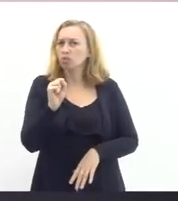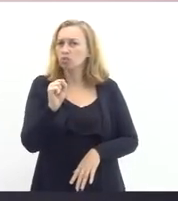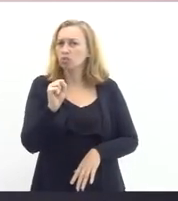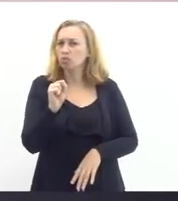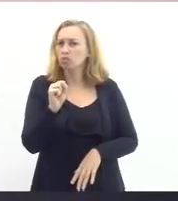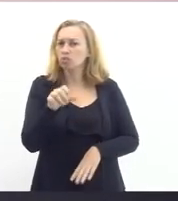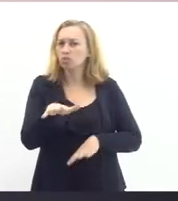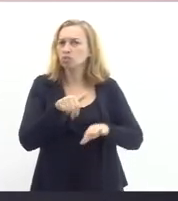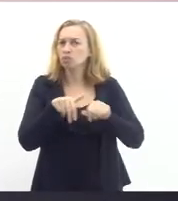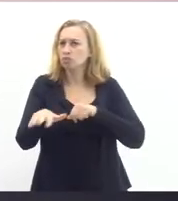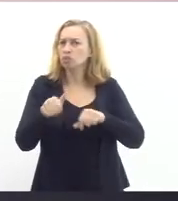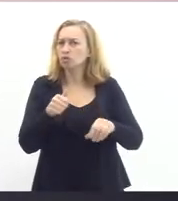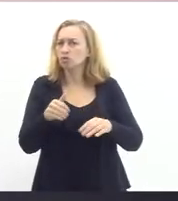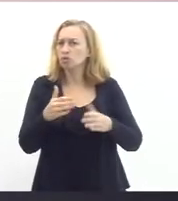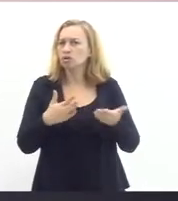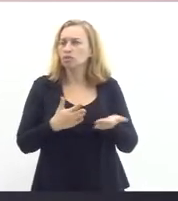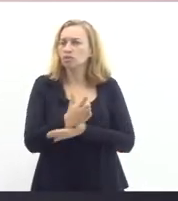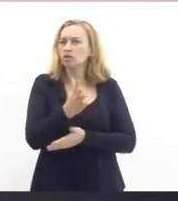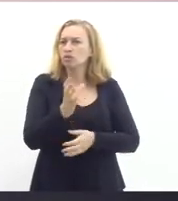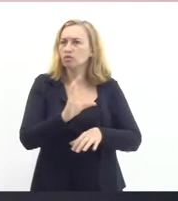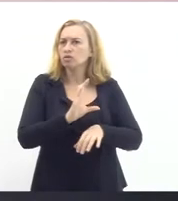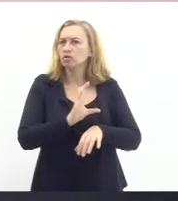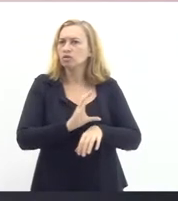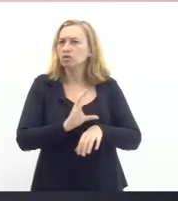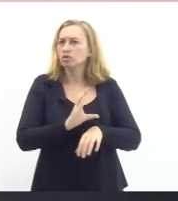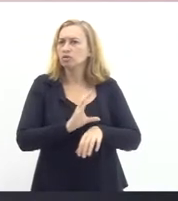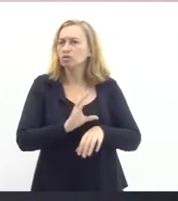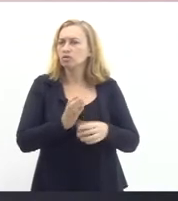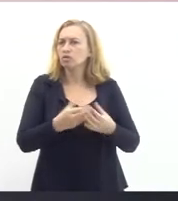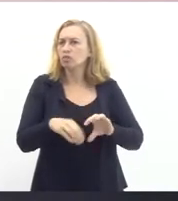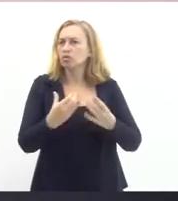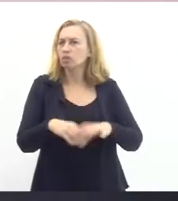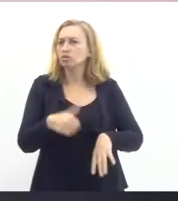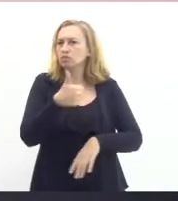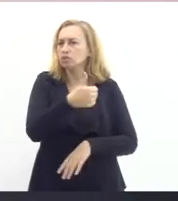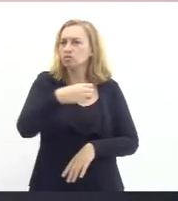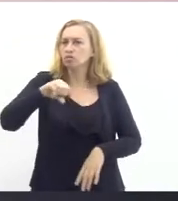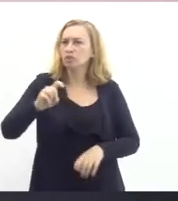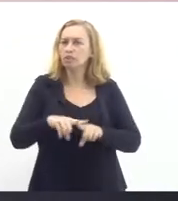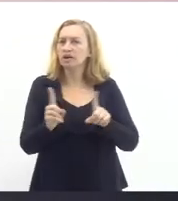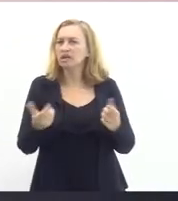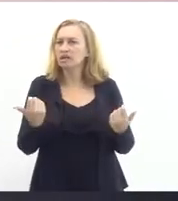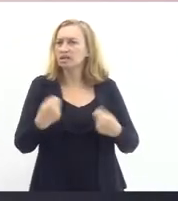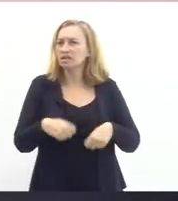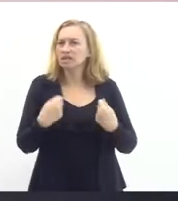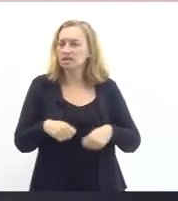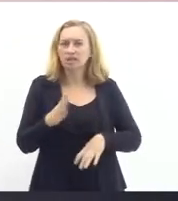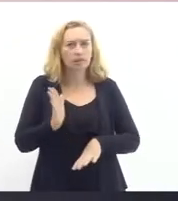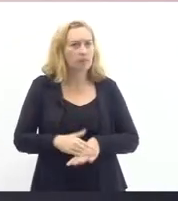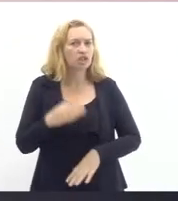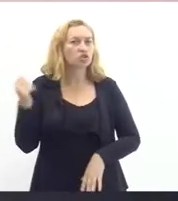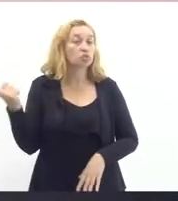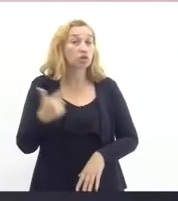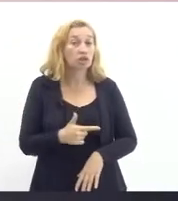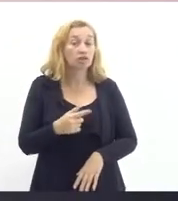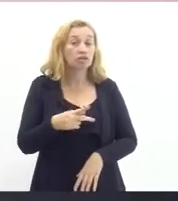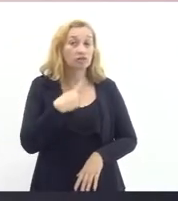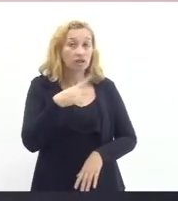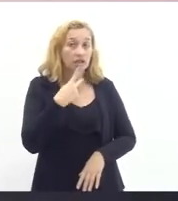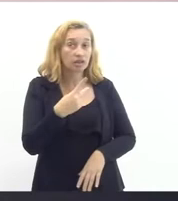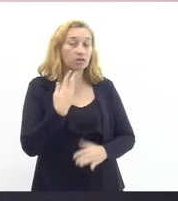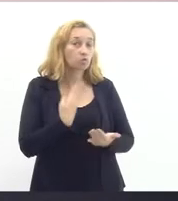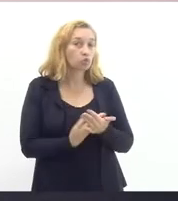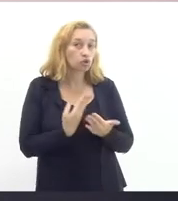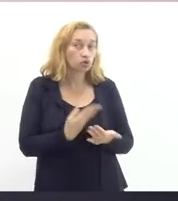concursados que foram aprovados no concurso de 2019 mas a nossa carência realmente é maior do que essa a gente tem um estudo de